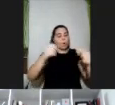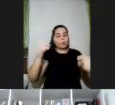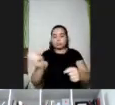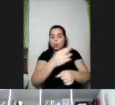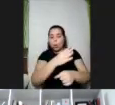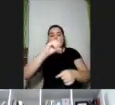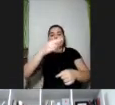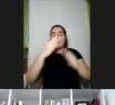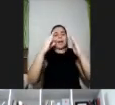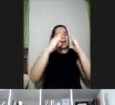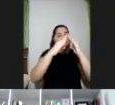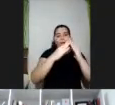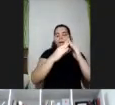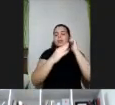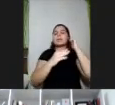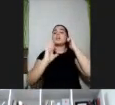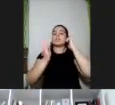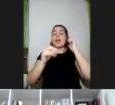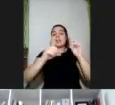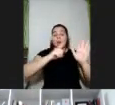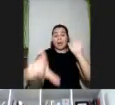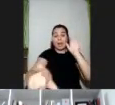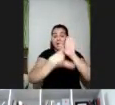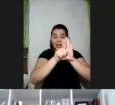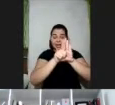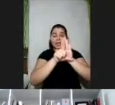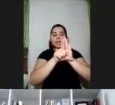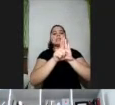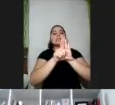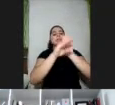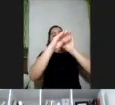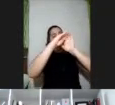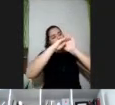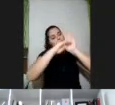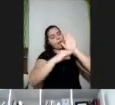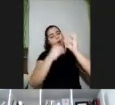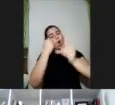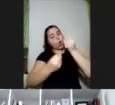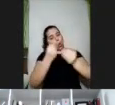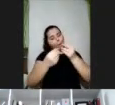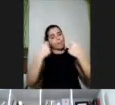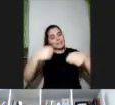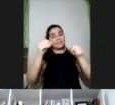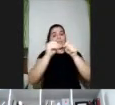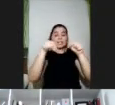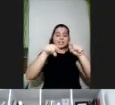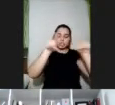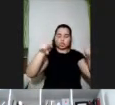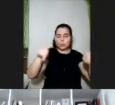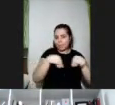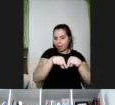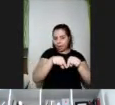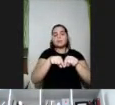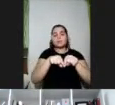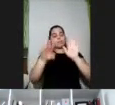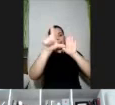público, a gente, hoje em dia, já tem uma legislação que estabelece que esse espaço precisa ser projetado e construído de acordo com